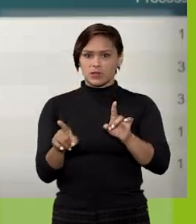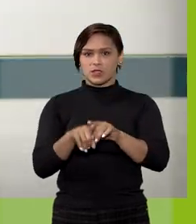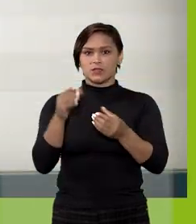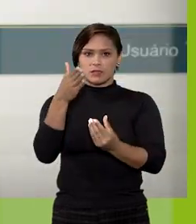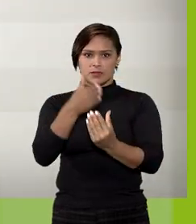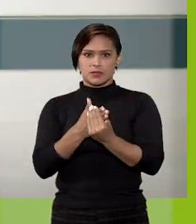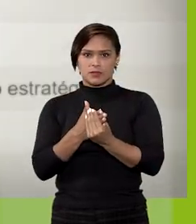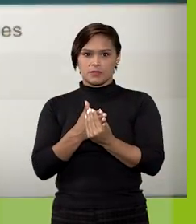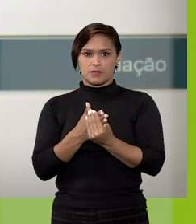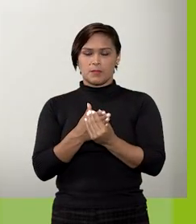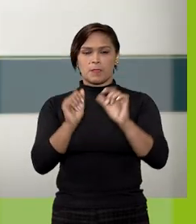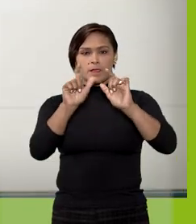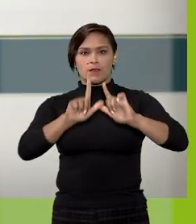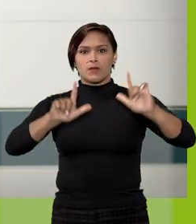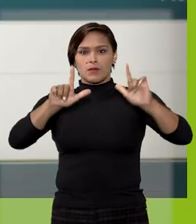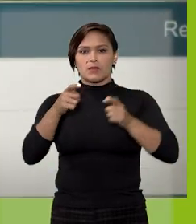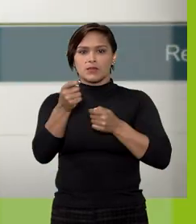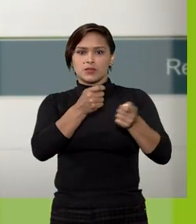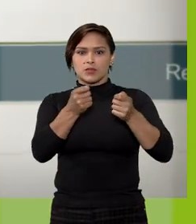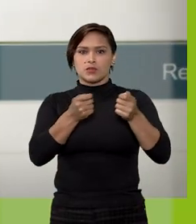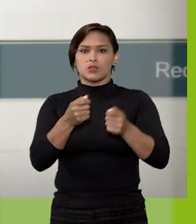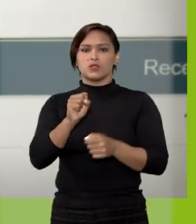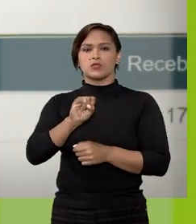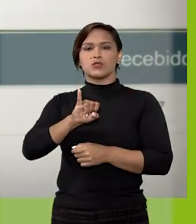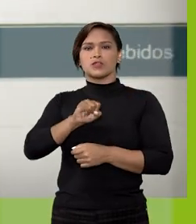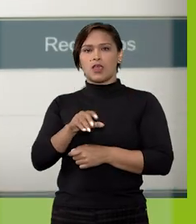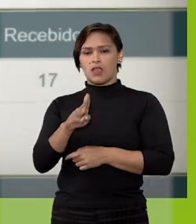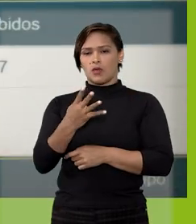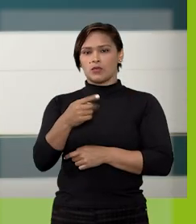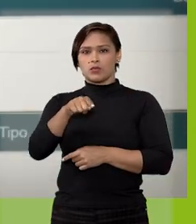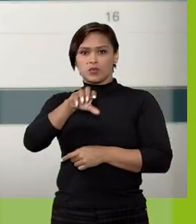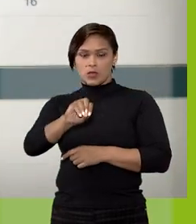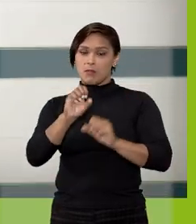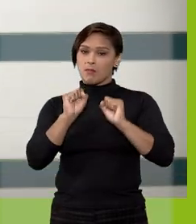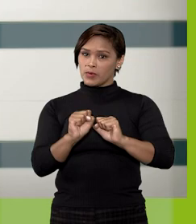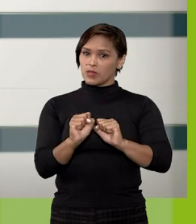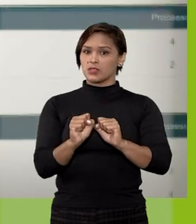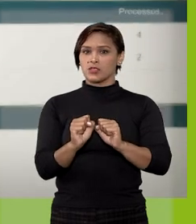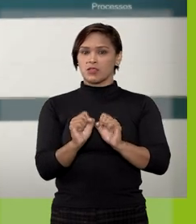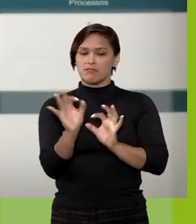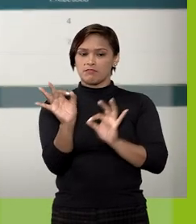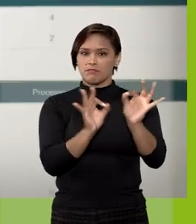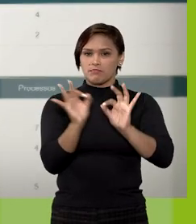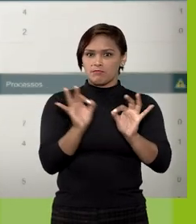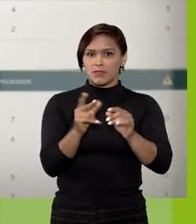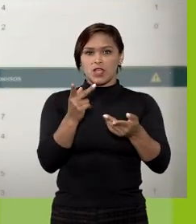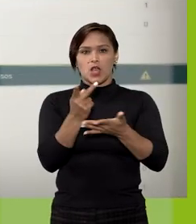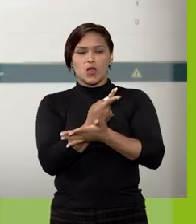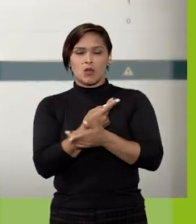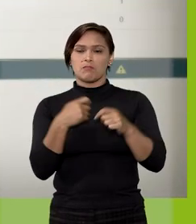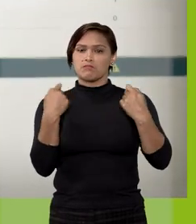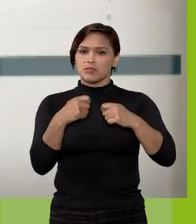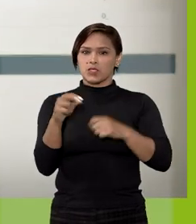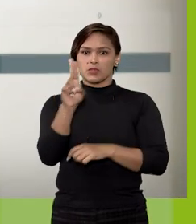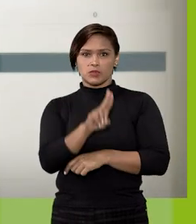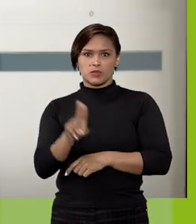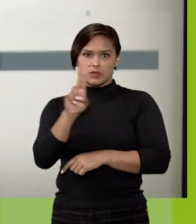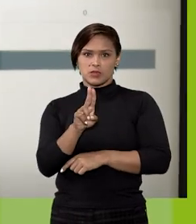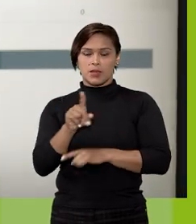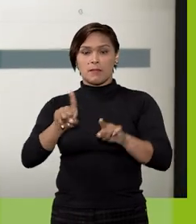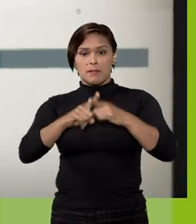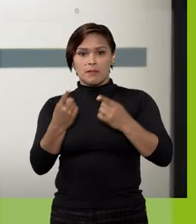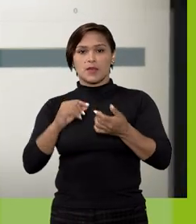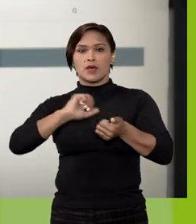em processos. O Painel de Controle do SEI 4.0 pode ser personalizado de acordo com a necessidade do usuário.